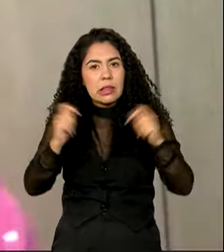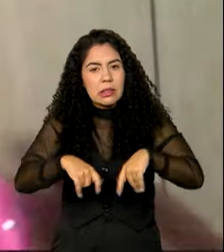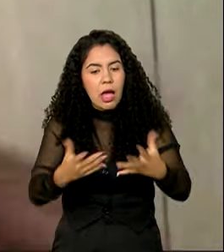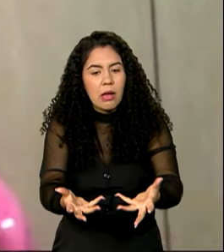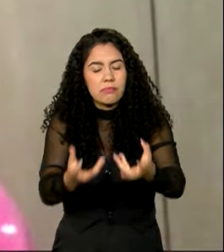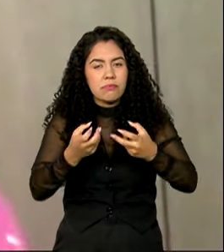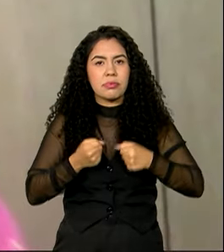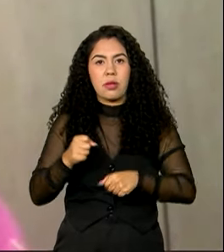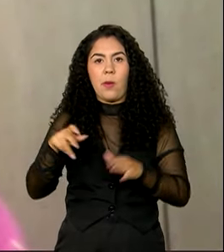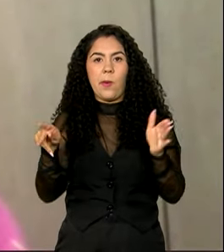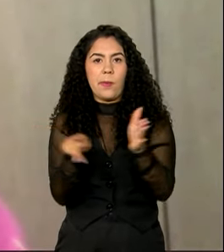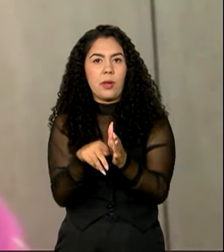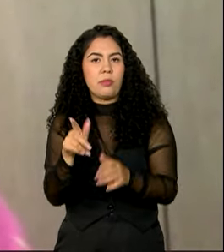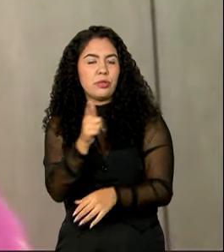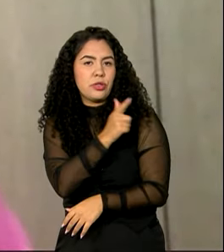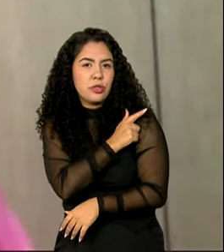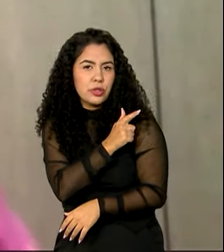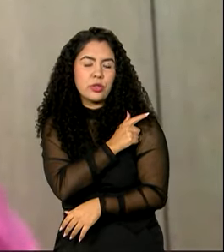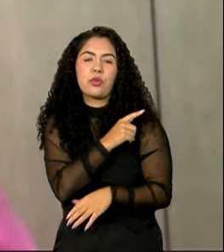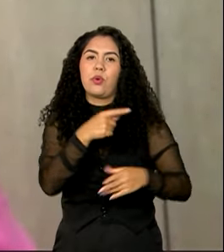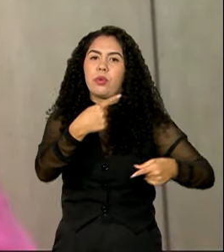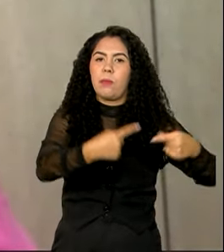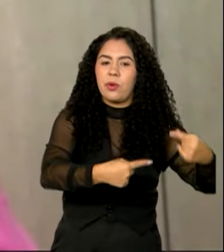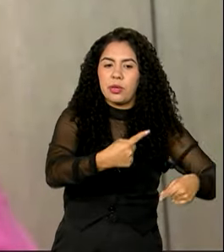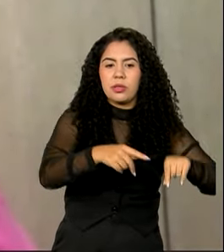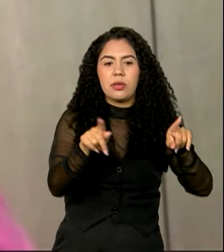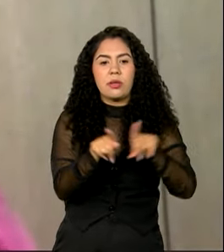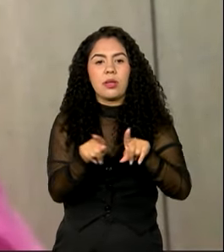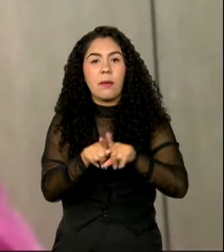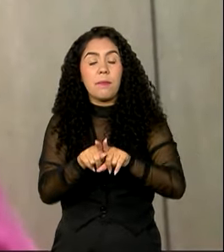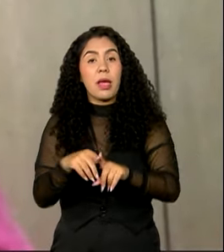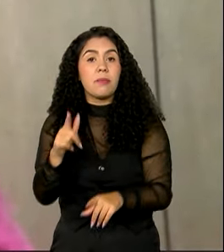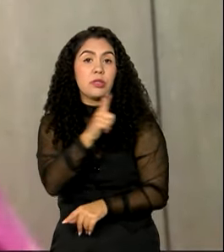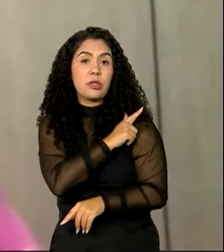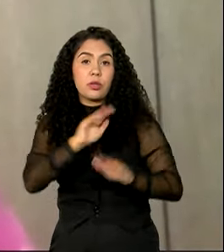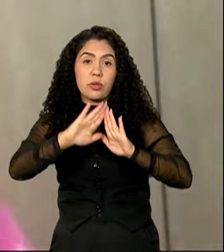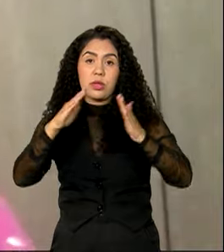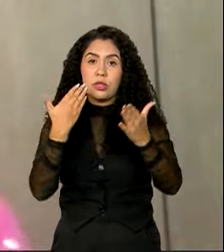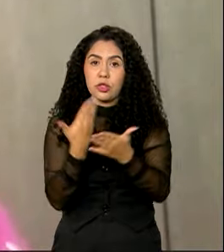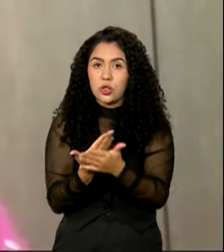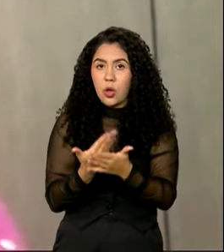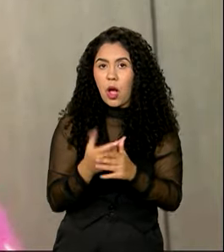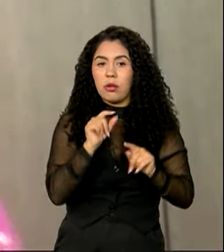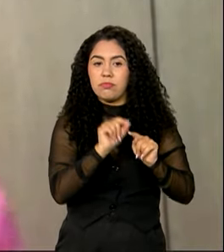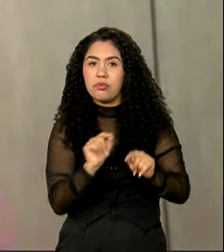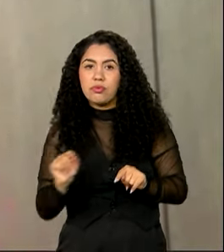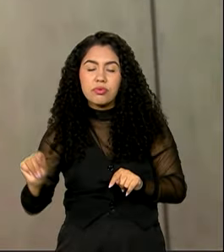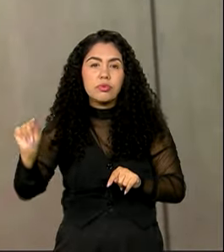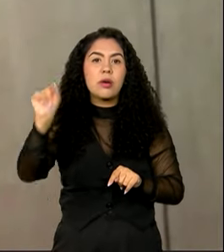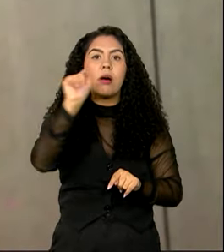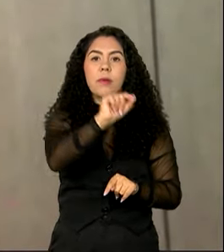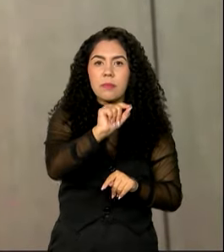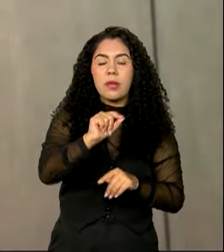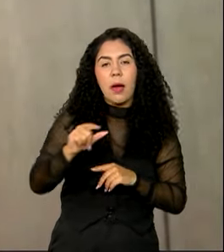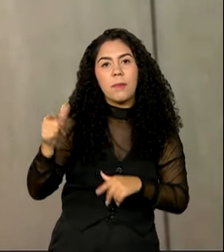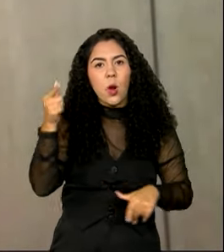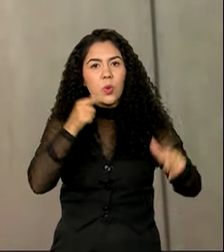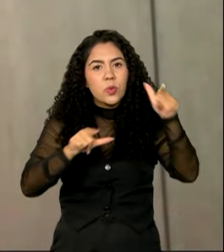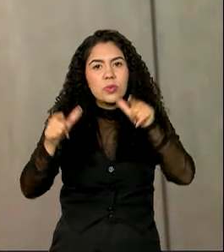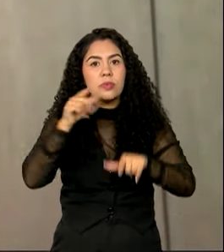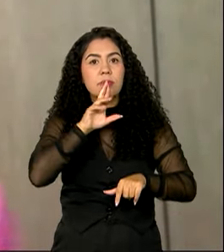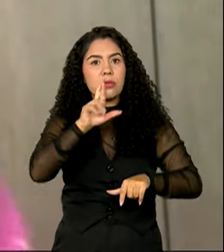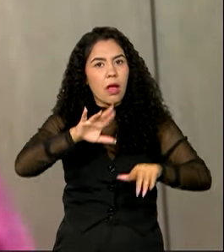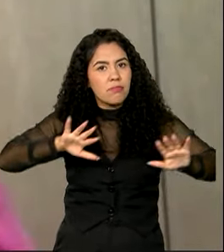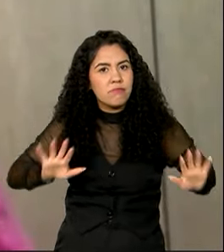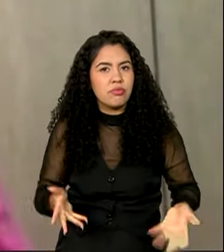gestores das políticas, pelos gestores das redes, para mitigar os efeitos para a frente,